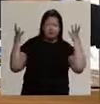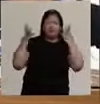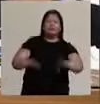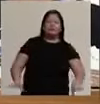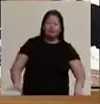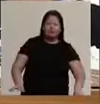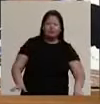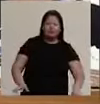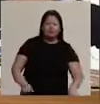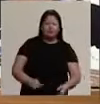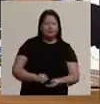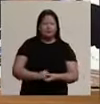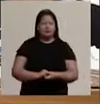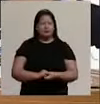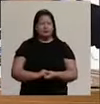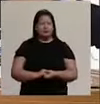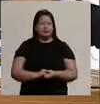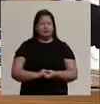permitir.